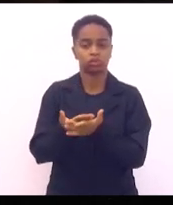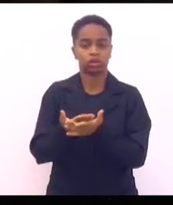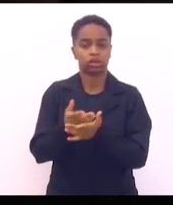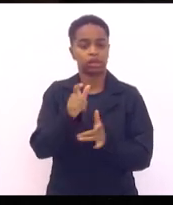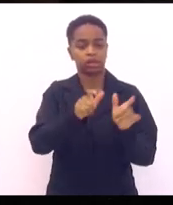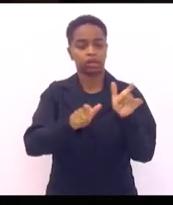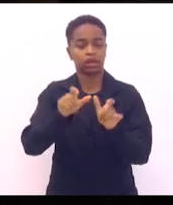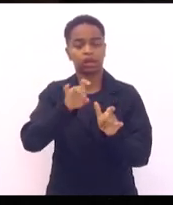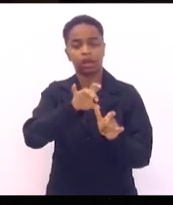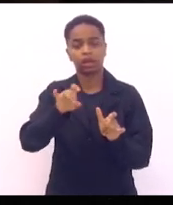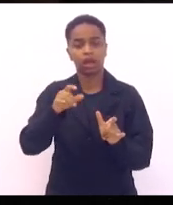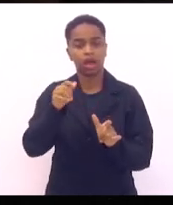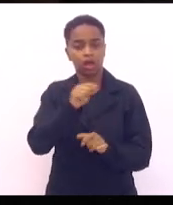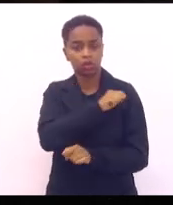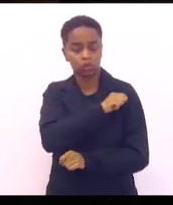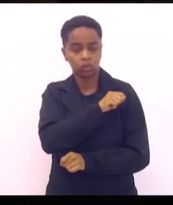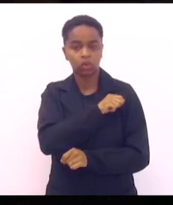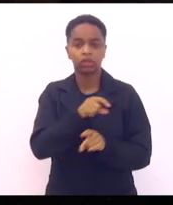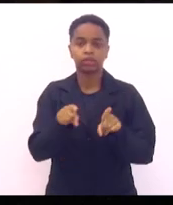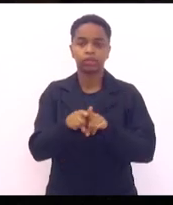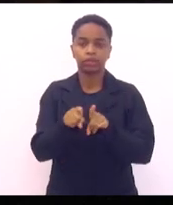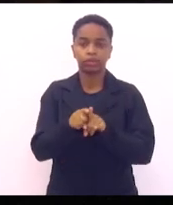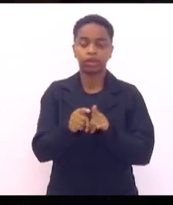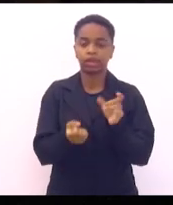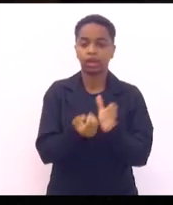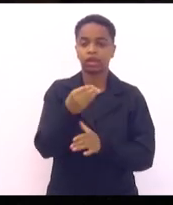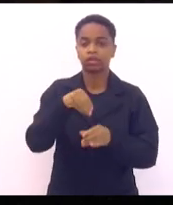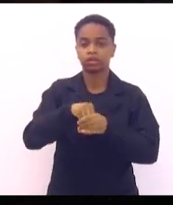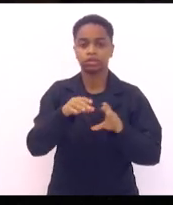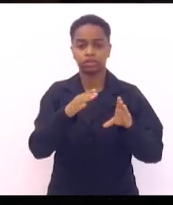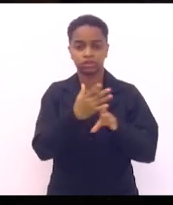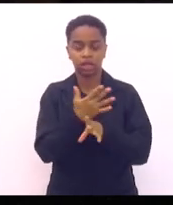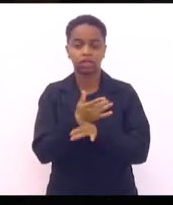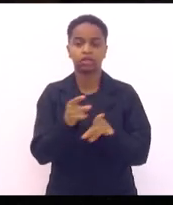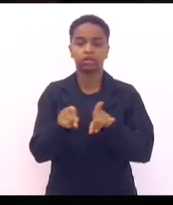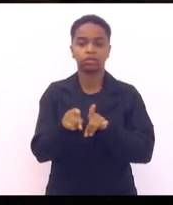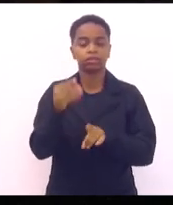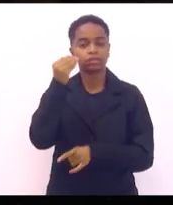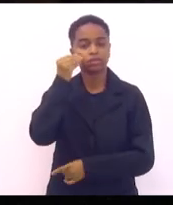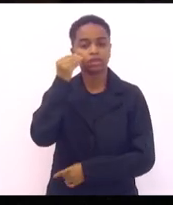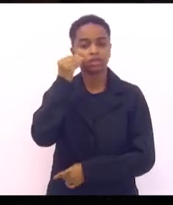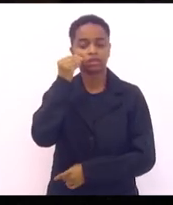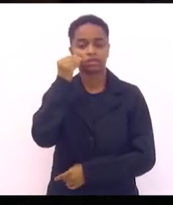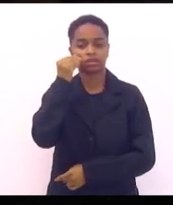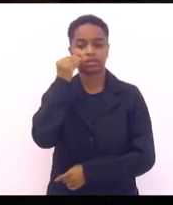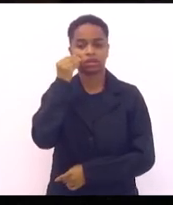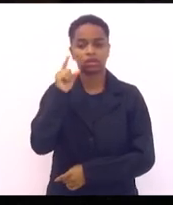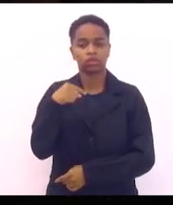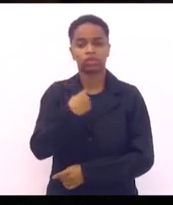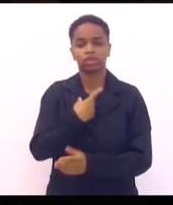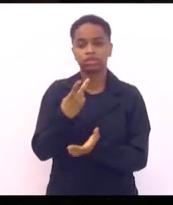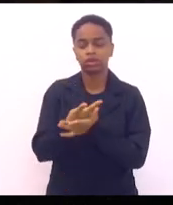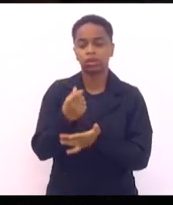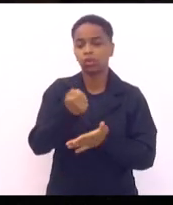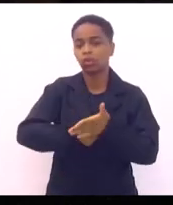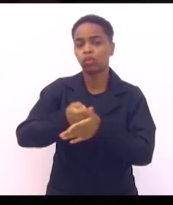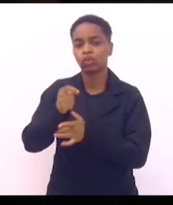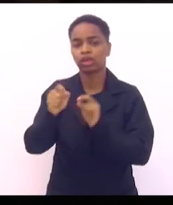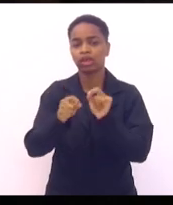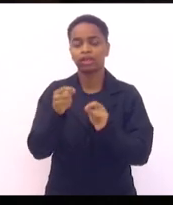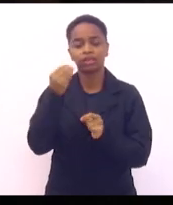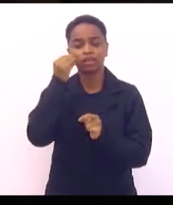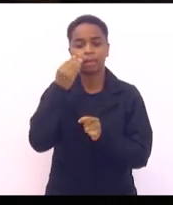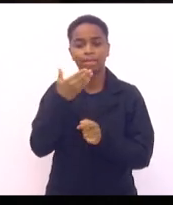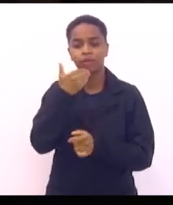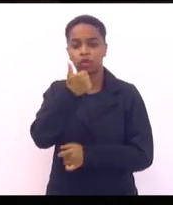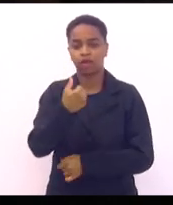implantar isso no município e objetivamente fazer aquilo que é o que a gente sempre luta aqui, que é melhorar a vida das